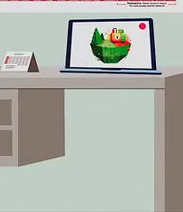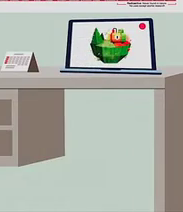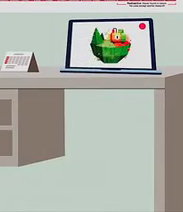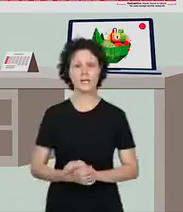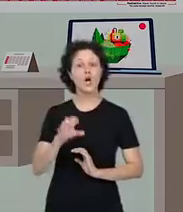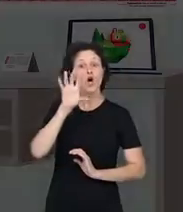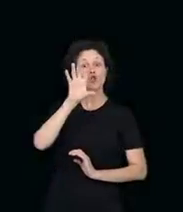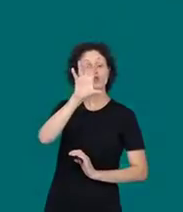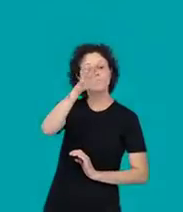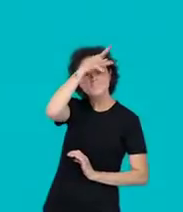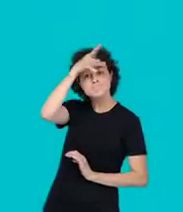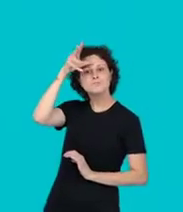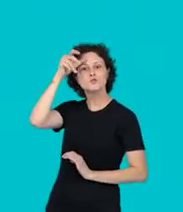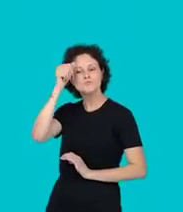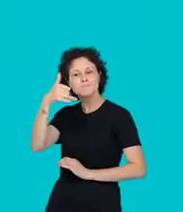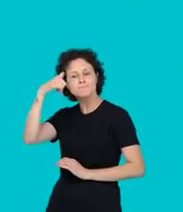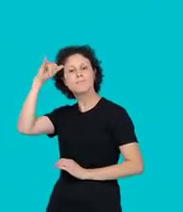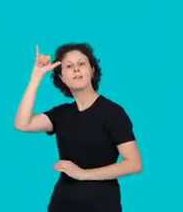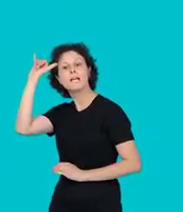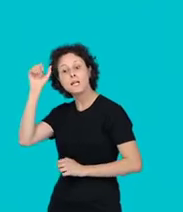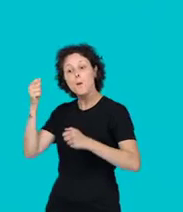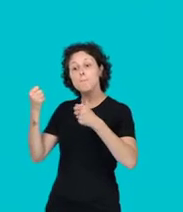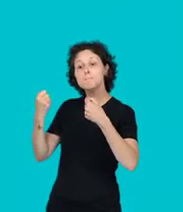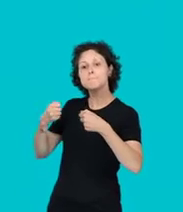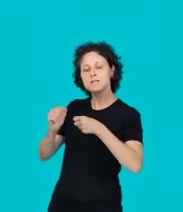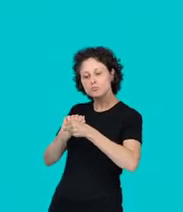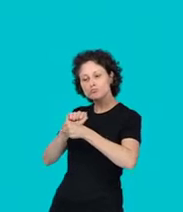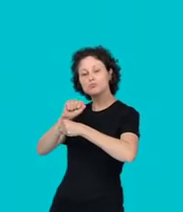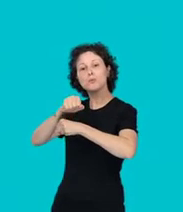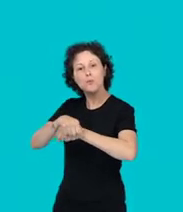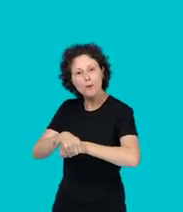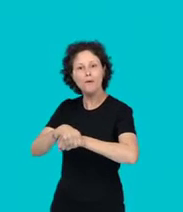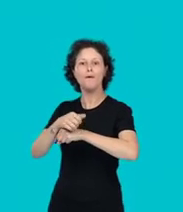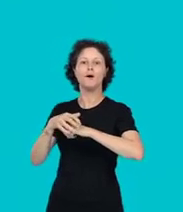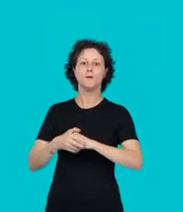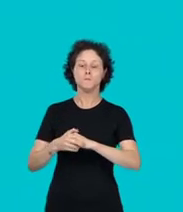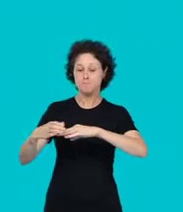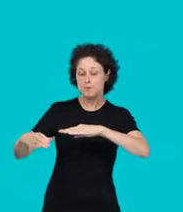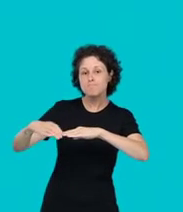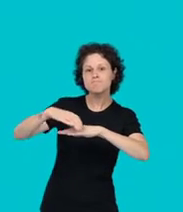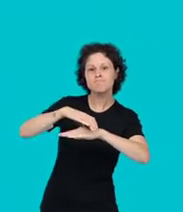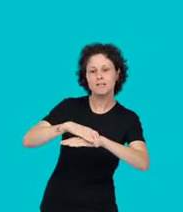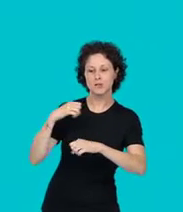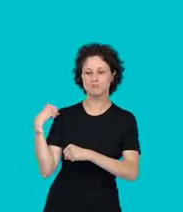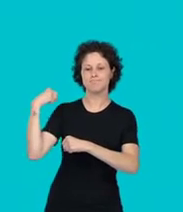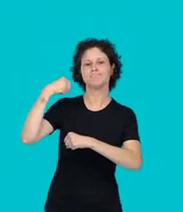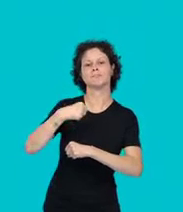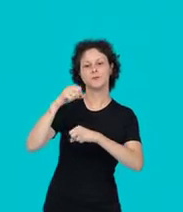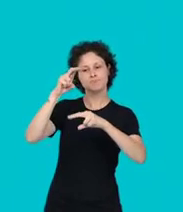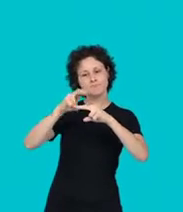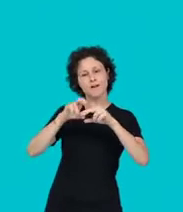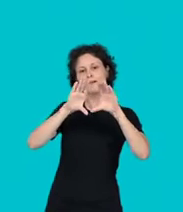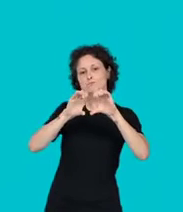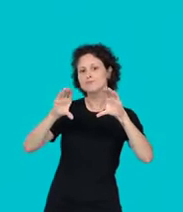deles. Vamos ver! O Mato Grosso tem a maior produção de gado, tanto para a extração do couro, para a fabricação de sapatos,